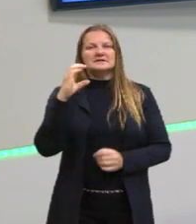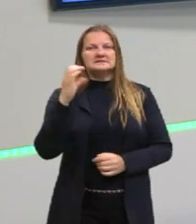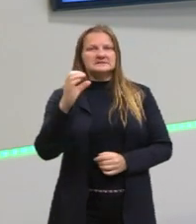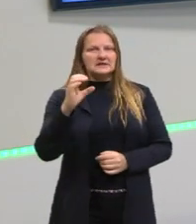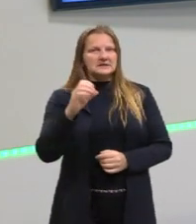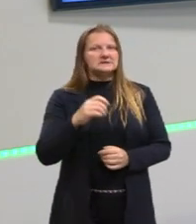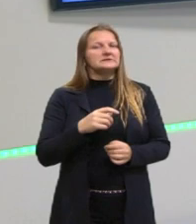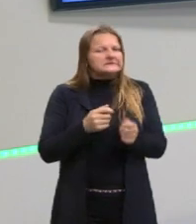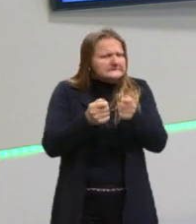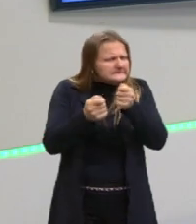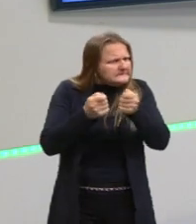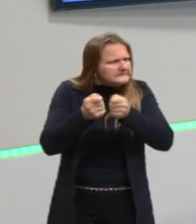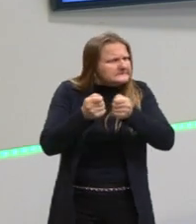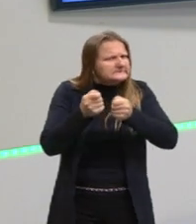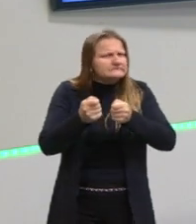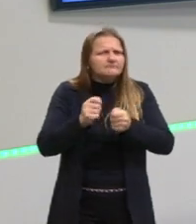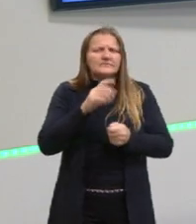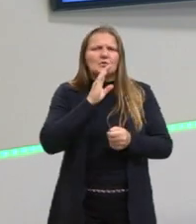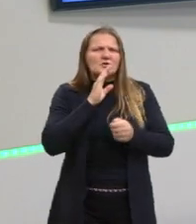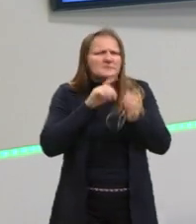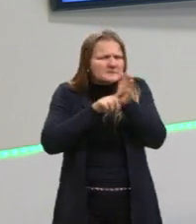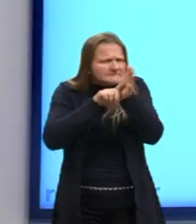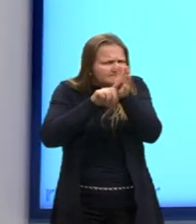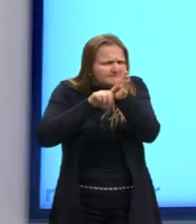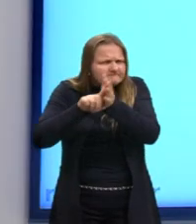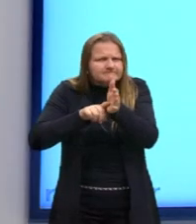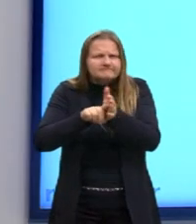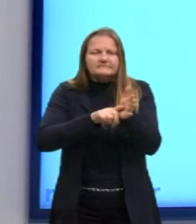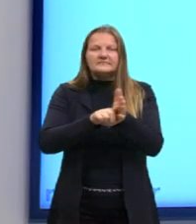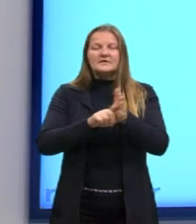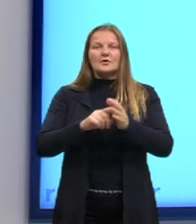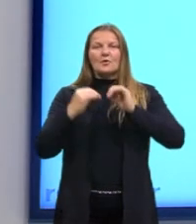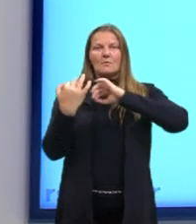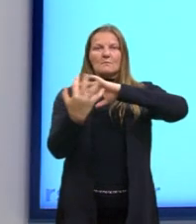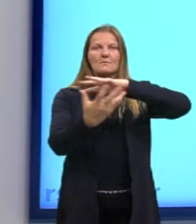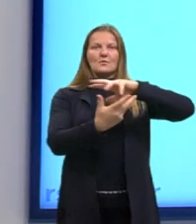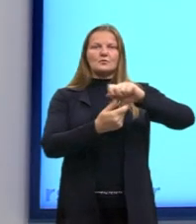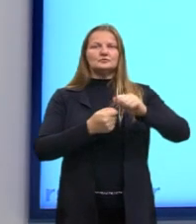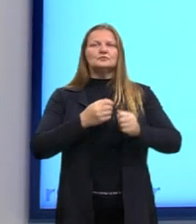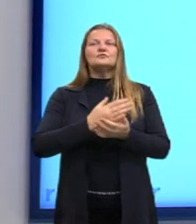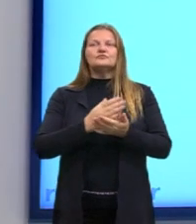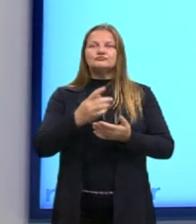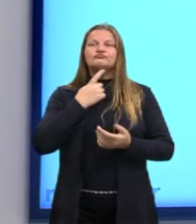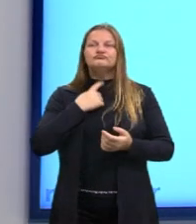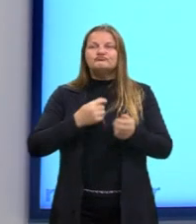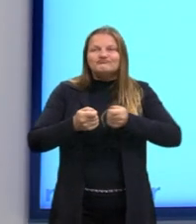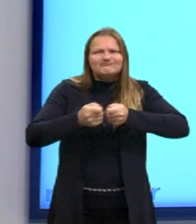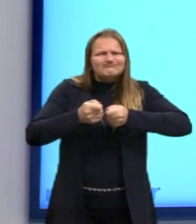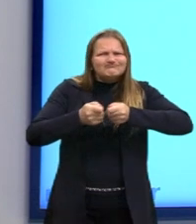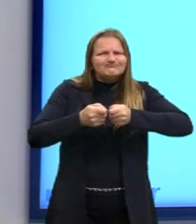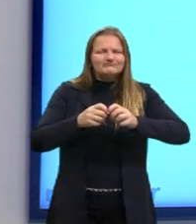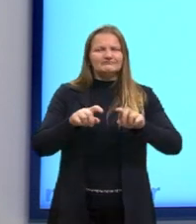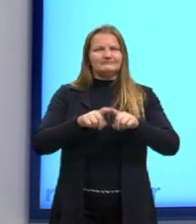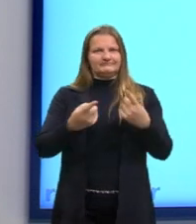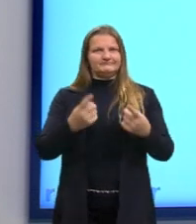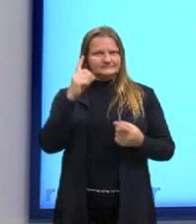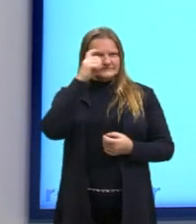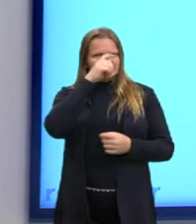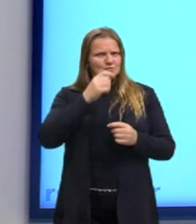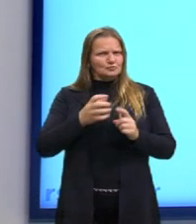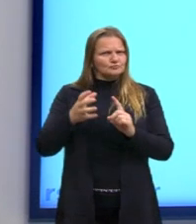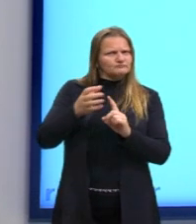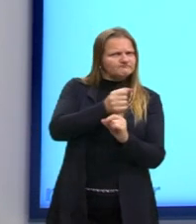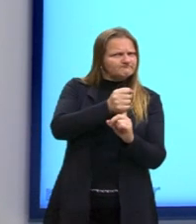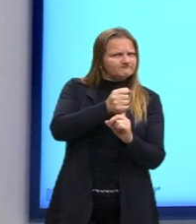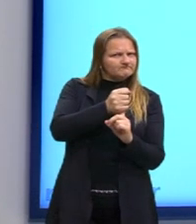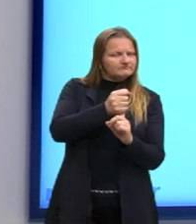ciência, com esse conhecimento, essa compreensão do mundo, passa-se então para o controle da natureza, né? Então olha, o domínio da natureza